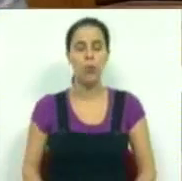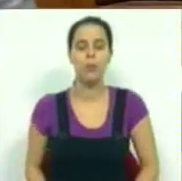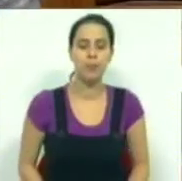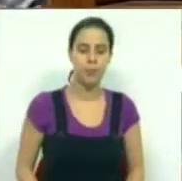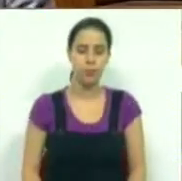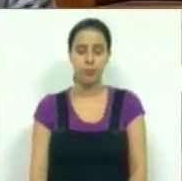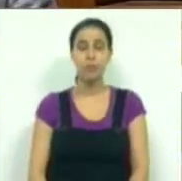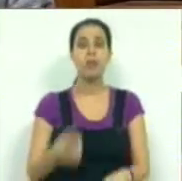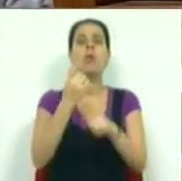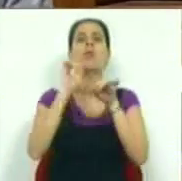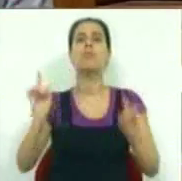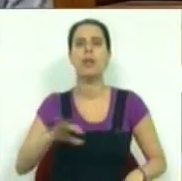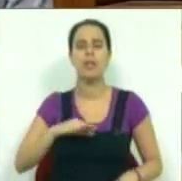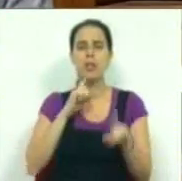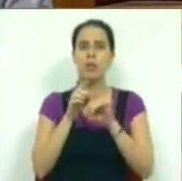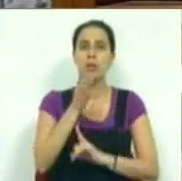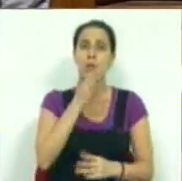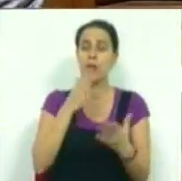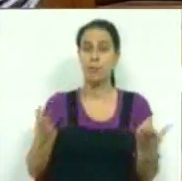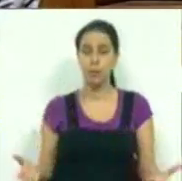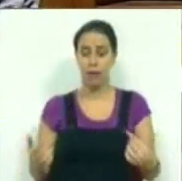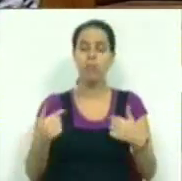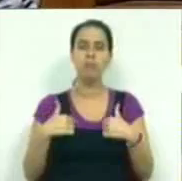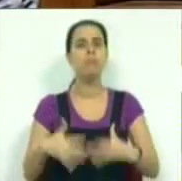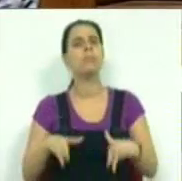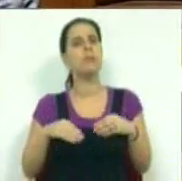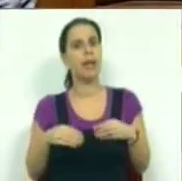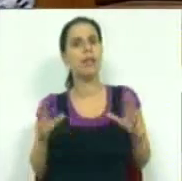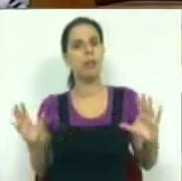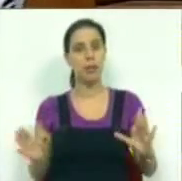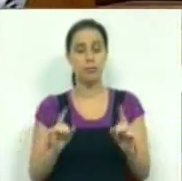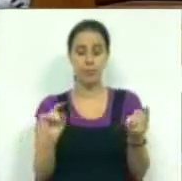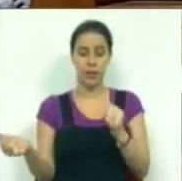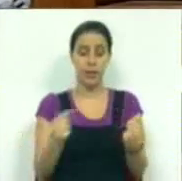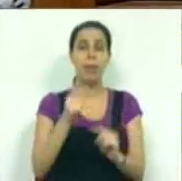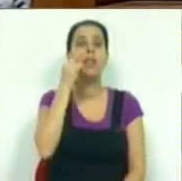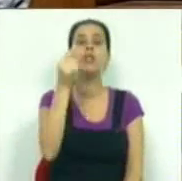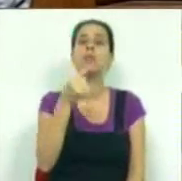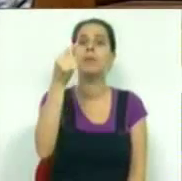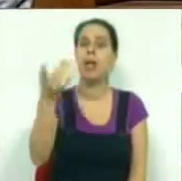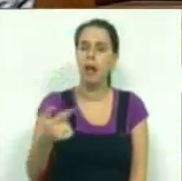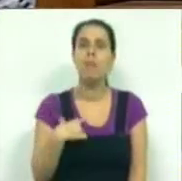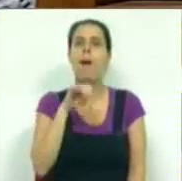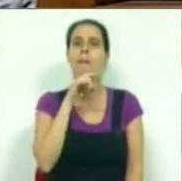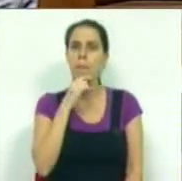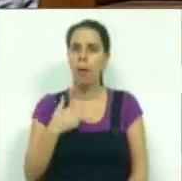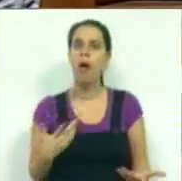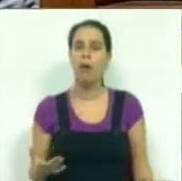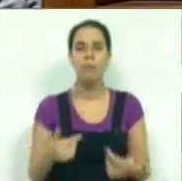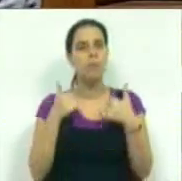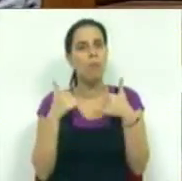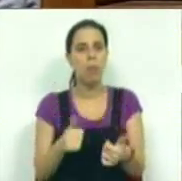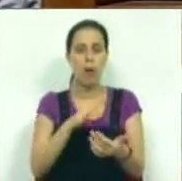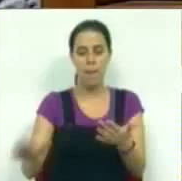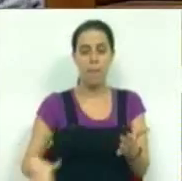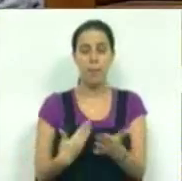Até porque, senhoras e senhores deputados, nós admitimos que no debate da especialidade podemos chegar a uma